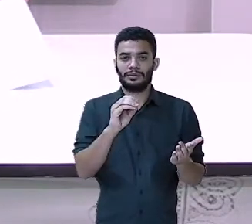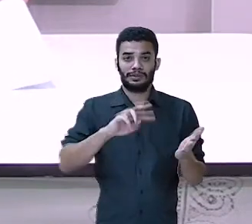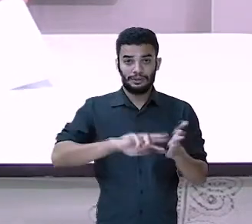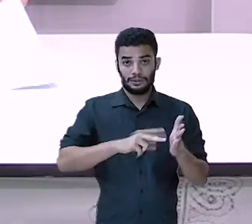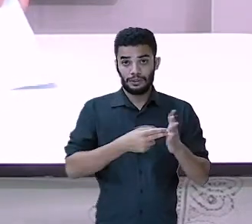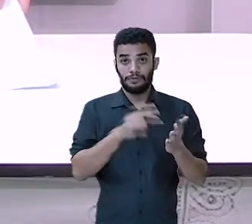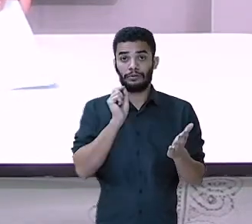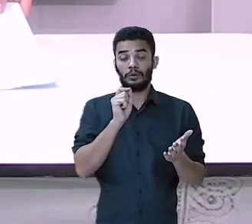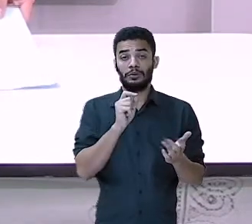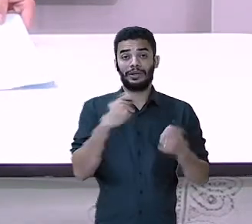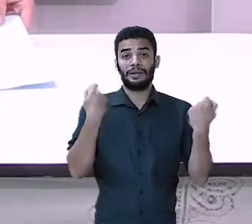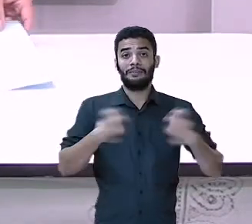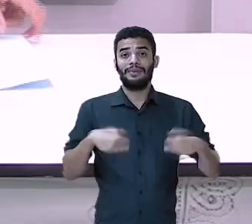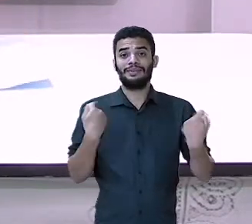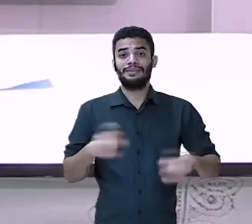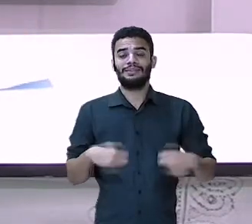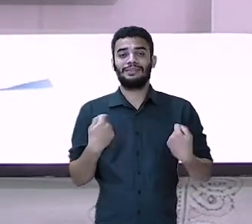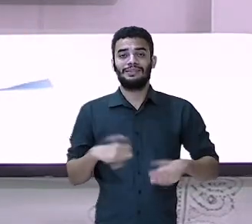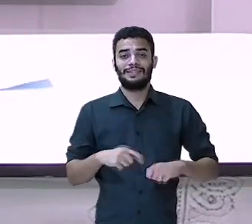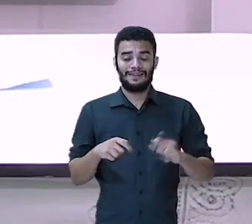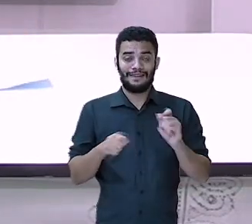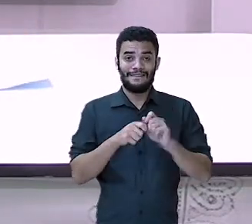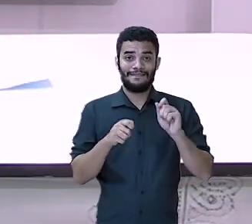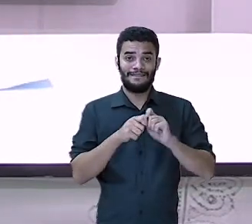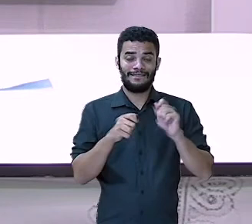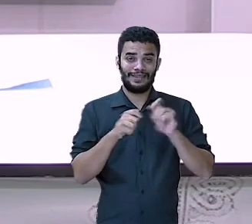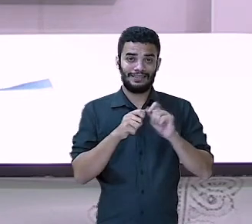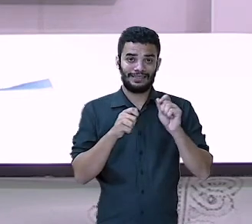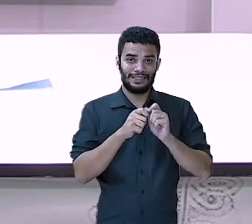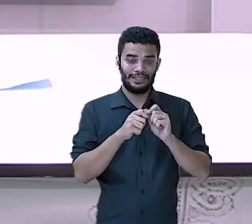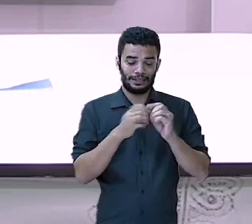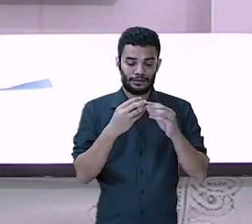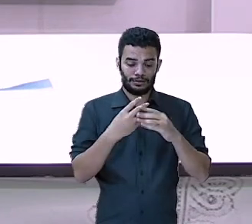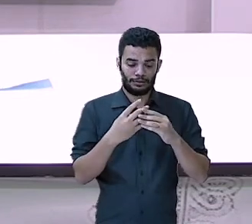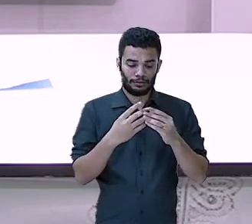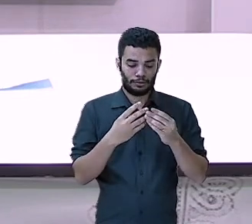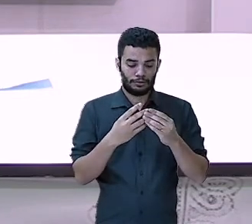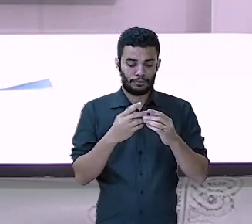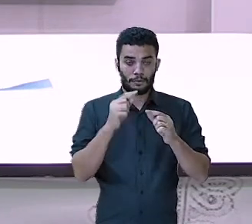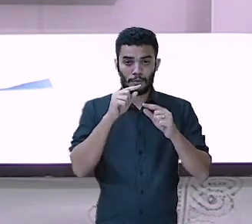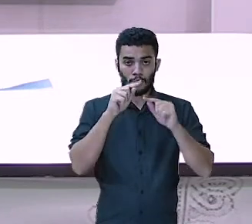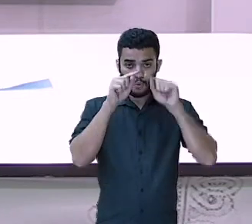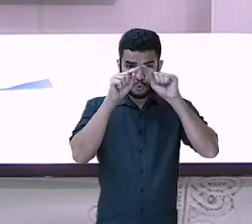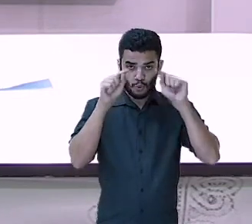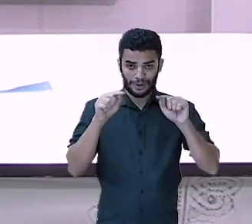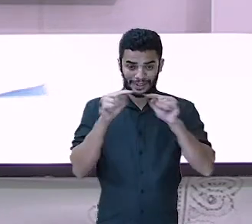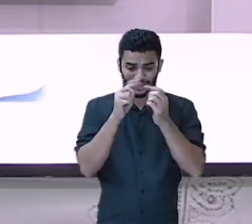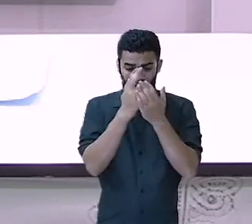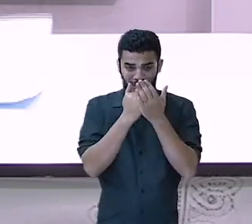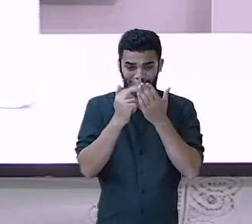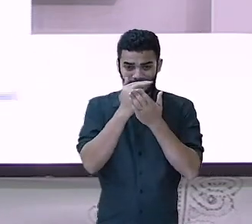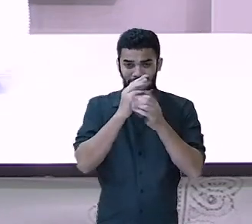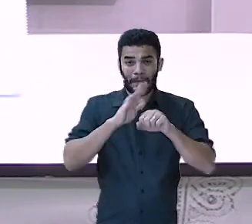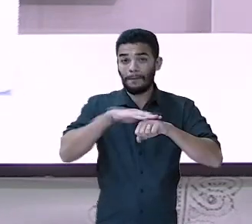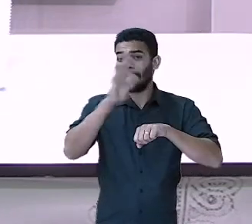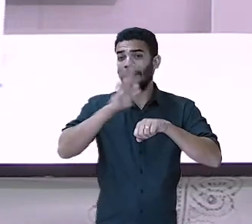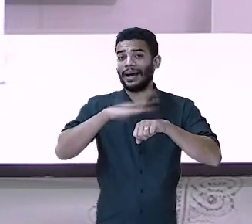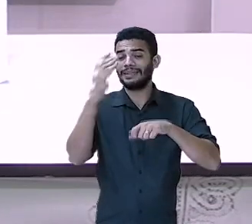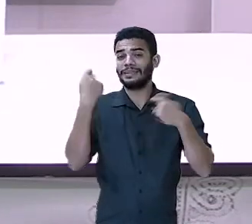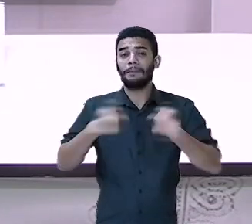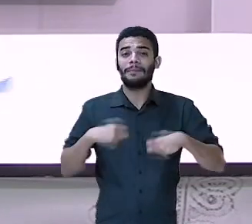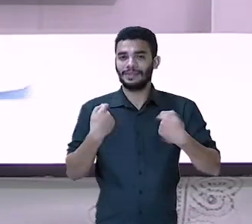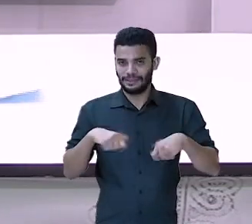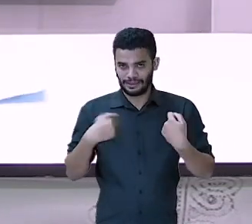cartinhas. Sempre faça mais de 20 cartinhas. Aliás, mais cartinhas do que o número